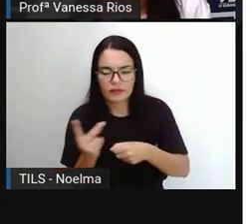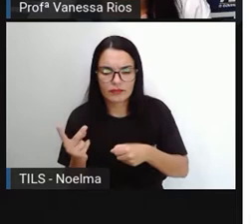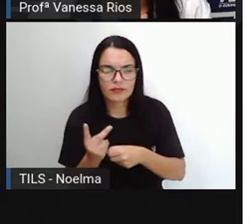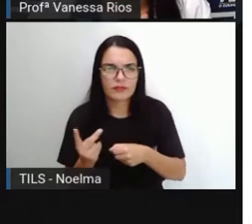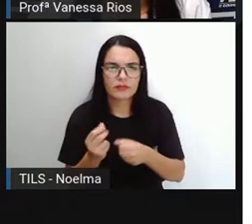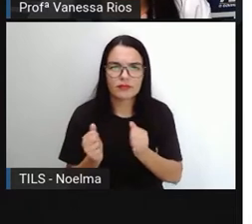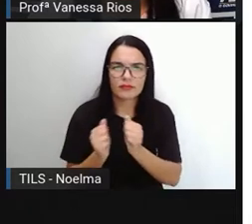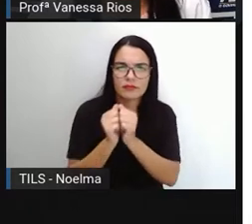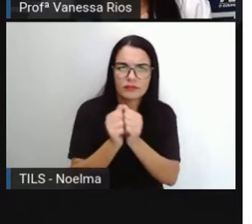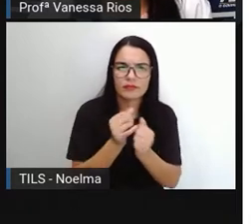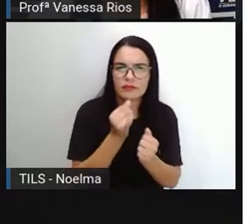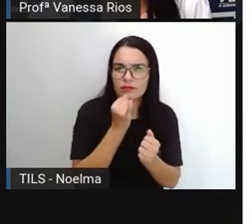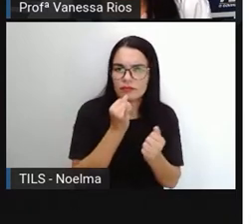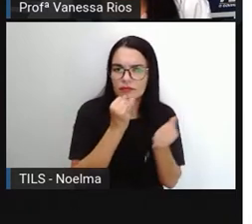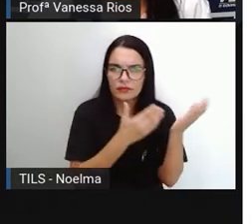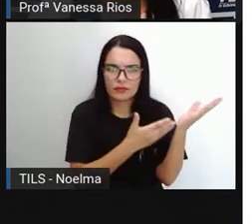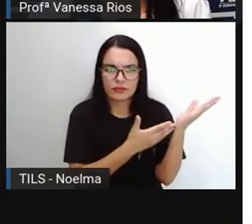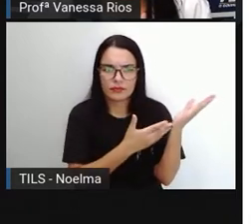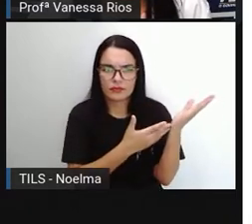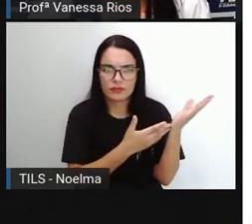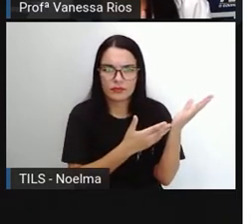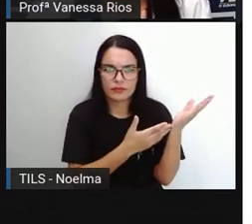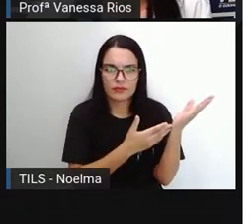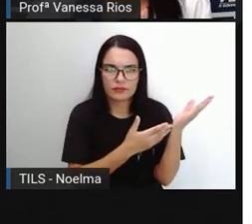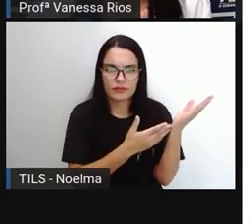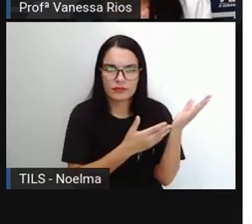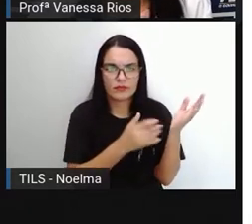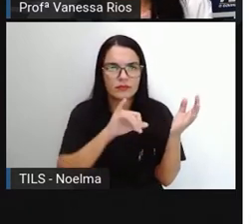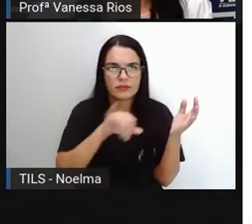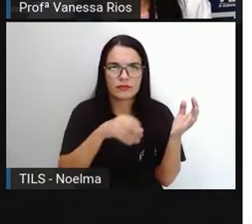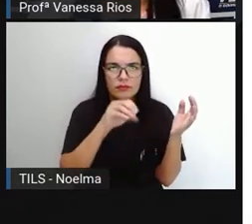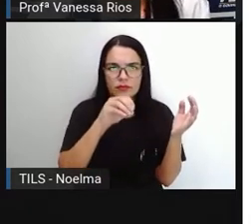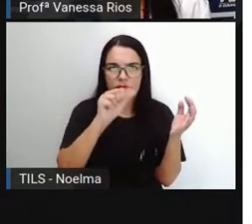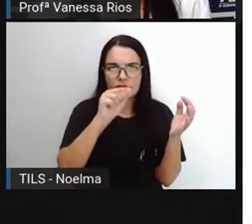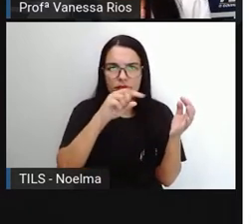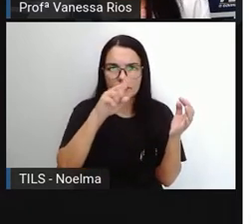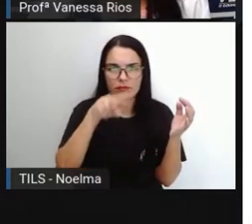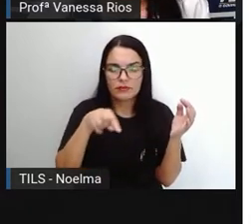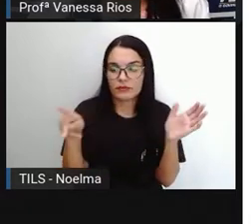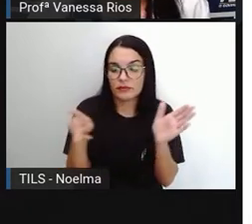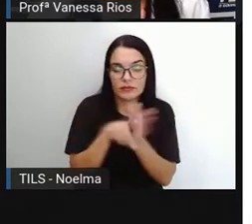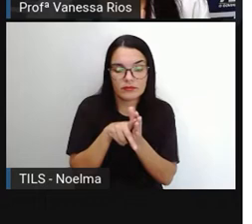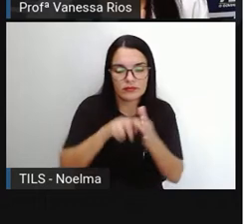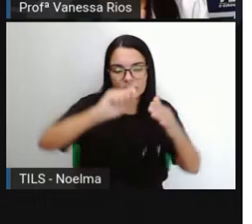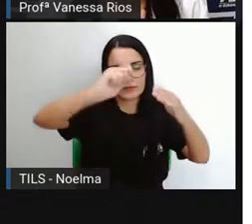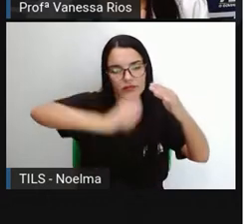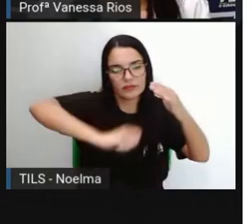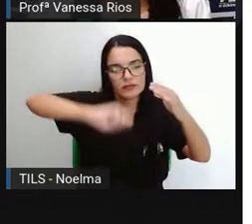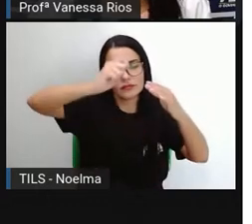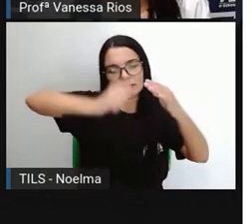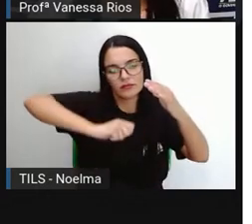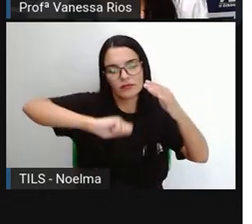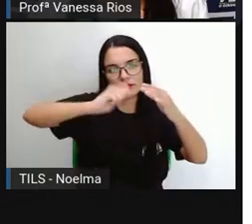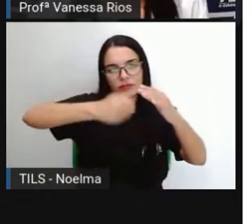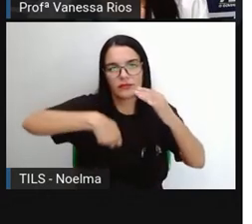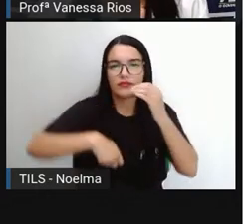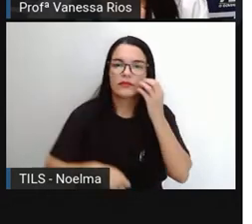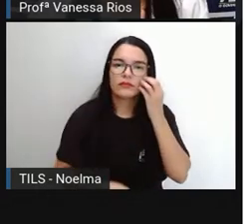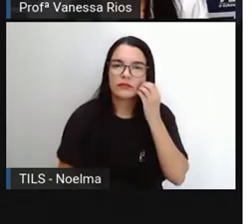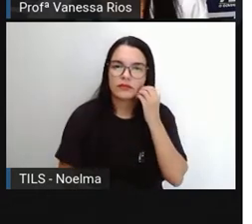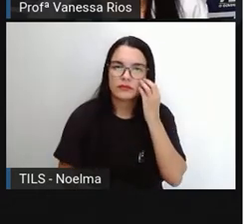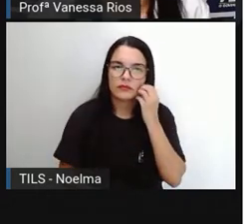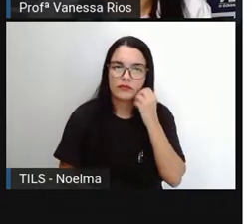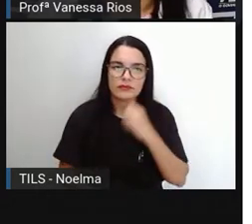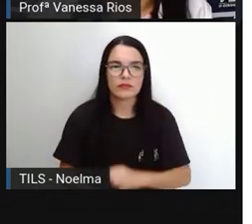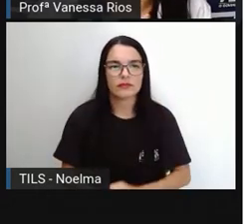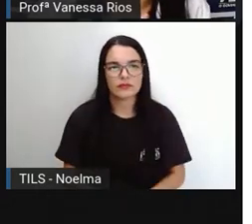tempo, né? E o exemplo é João se penteou. Então, ele sofre pratica a ação ao mesmo tempo. Nesse caso,